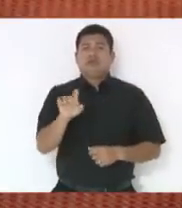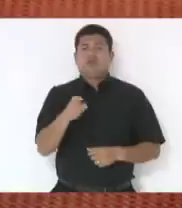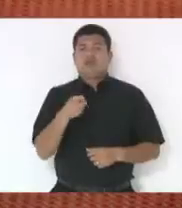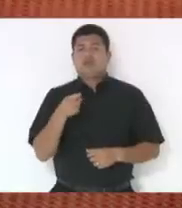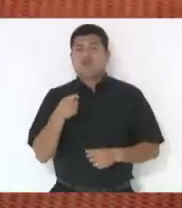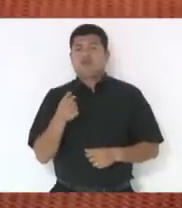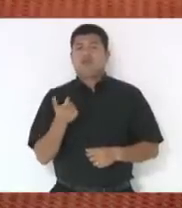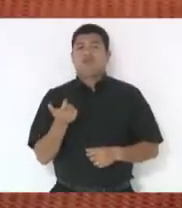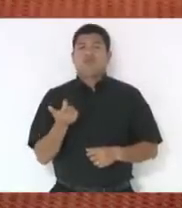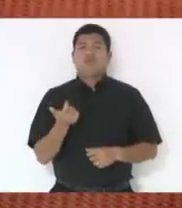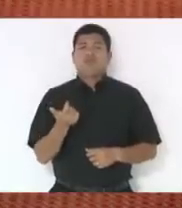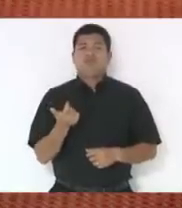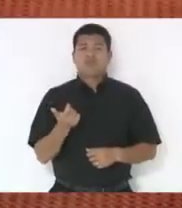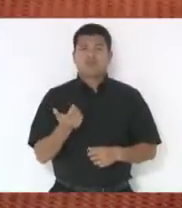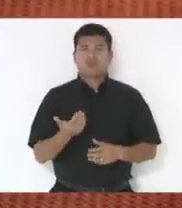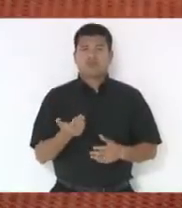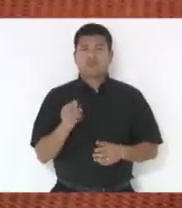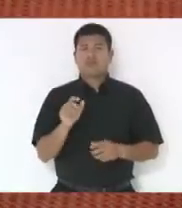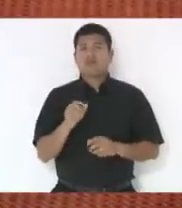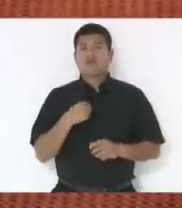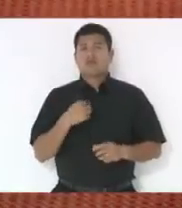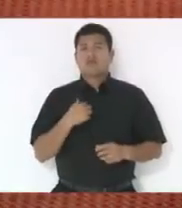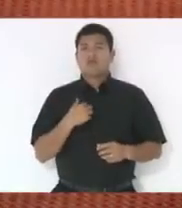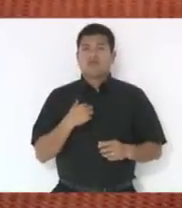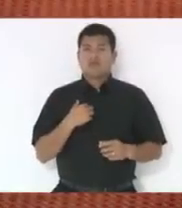o meu encaminhamento é pela